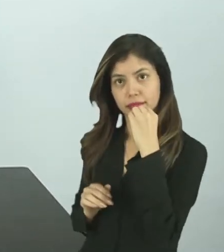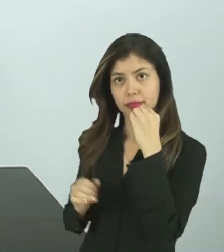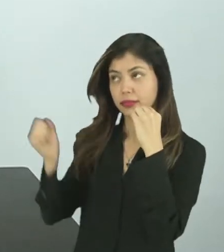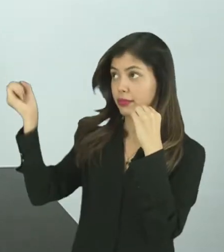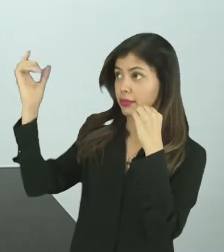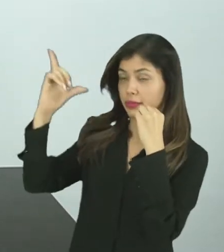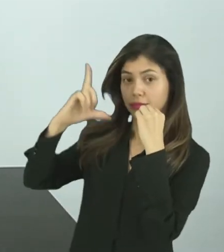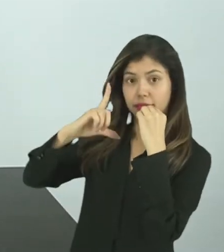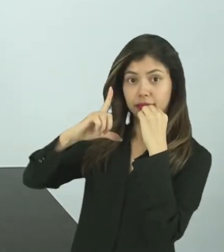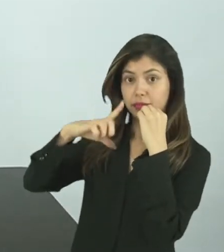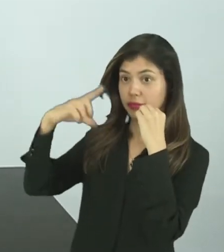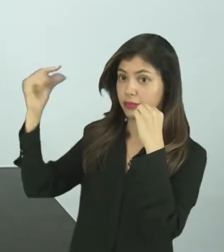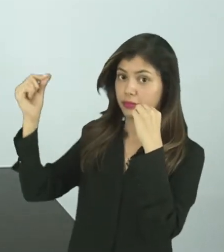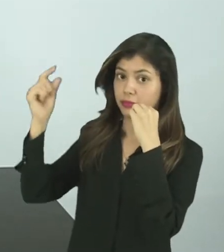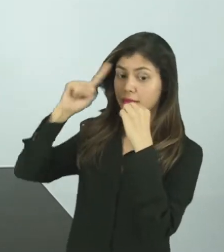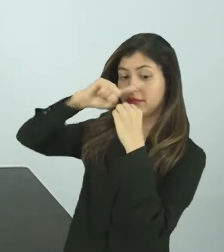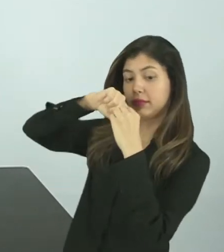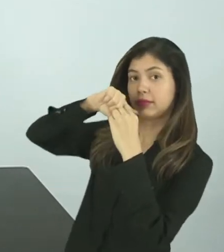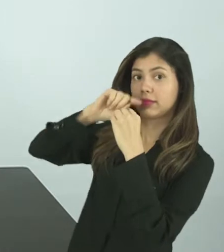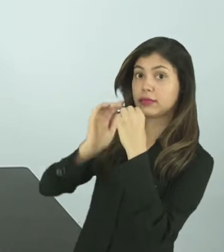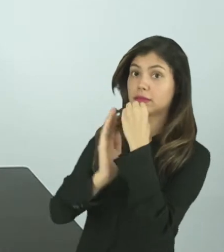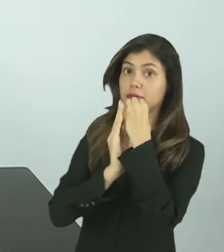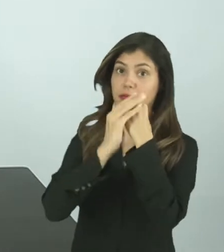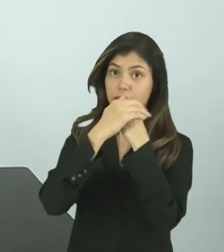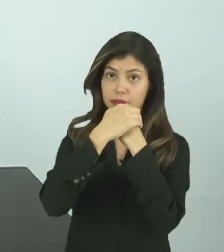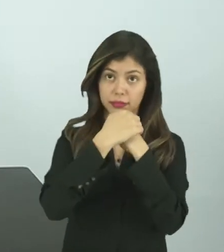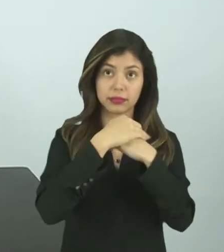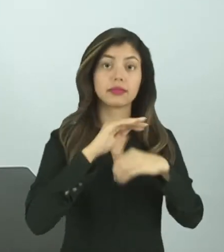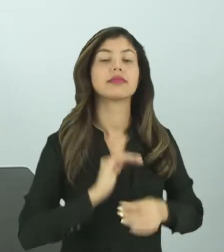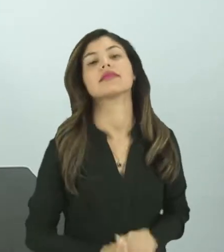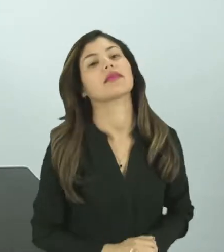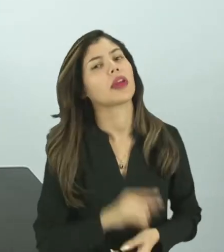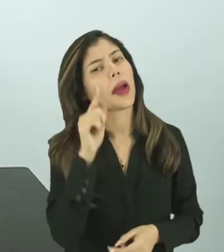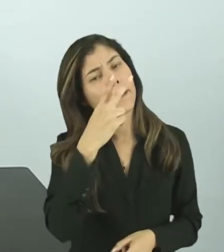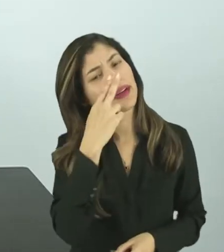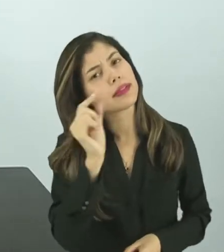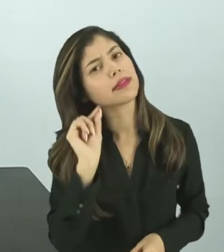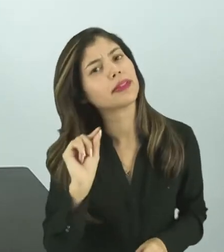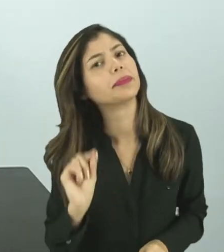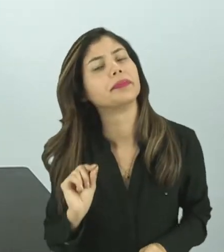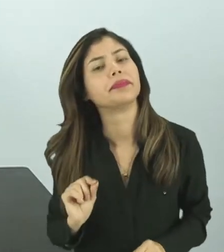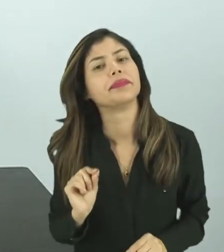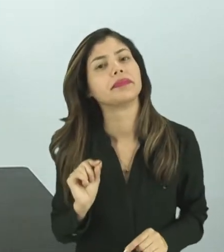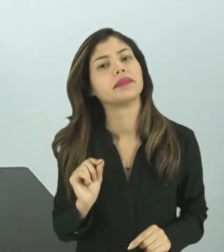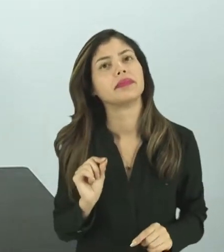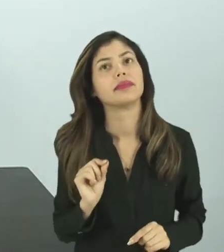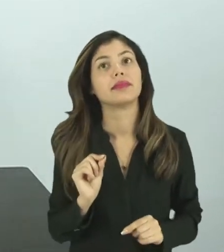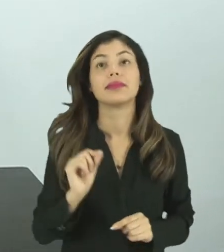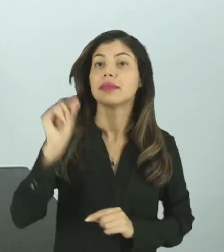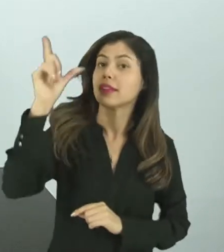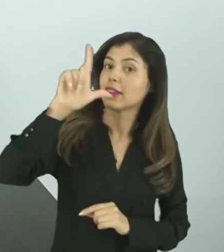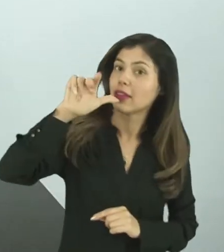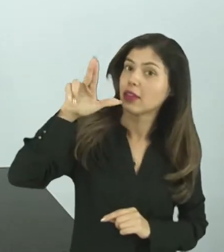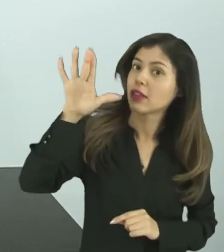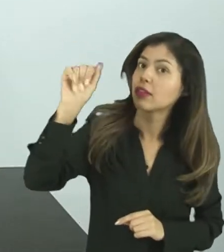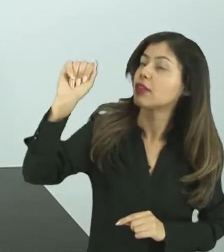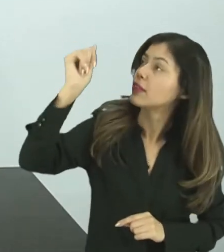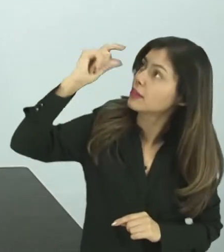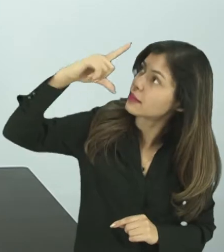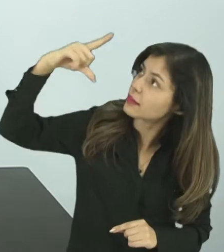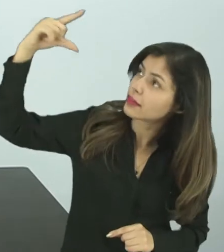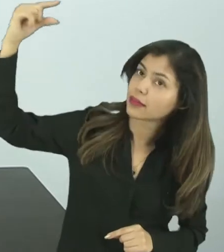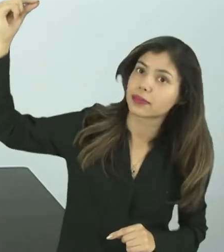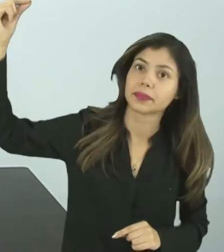noite, não é? Onde aparece o quê? Vocês sabem? Aparece a Lua, não é?